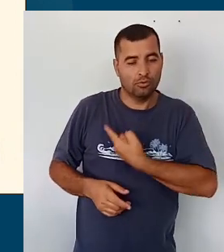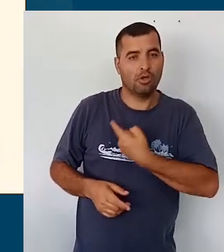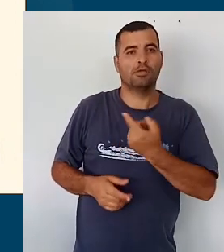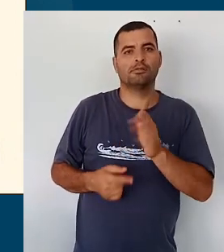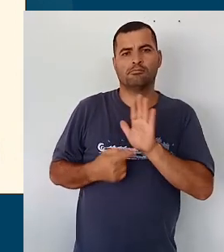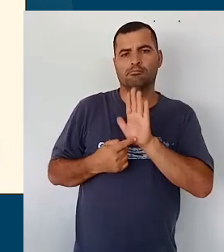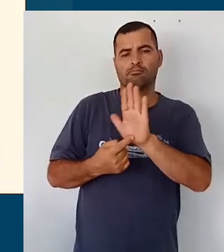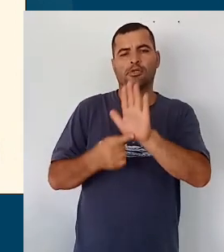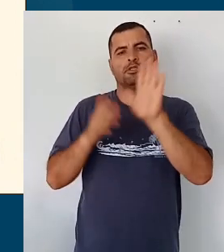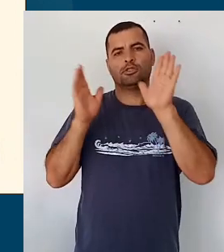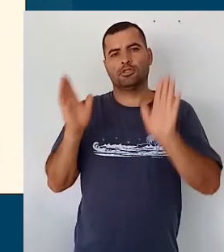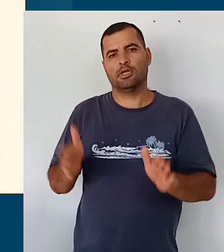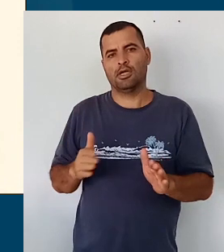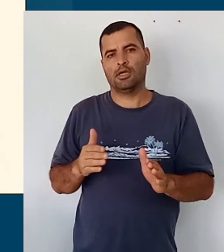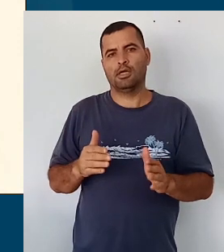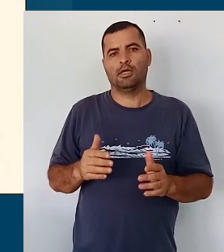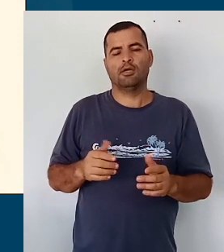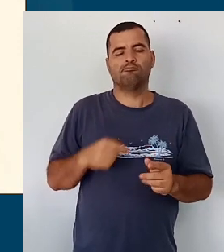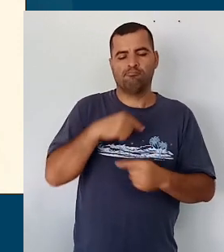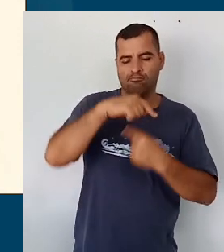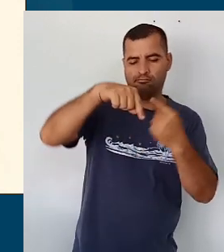apresentação da avaliação como processo